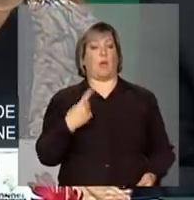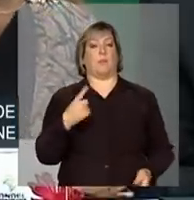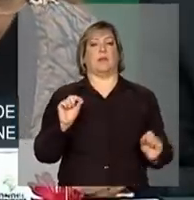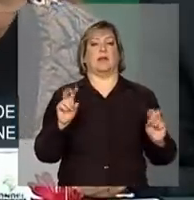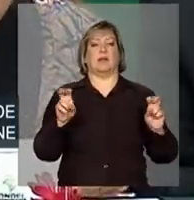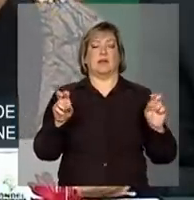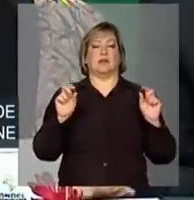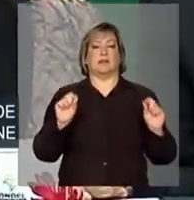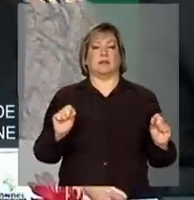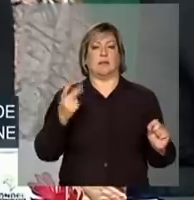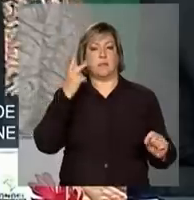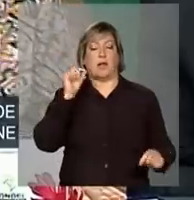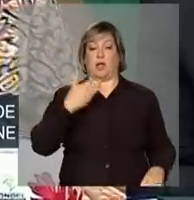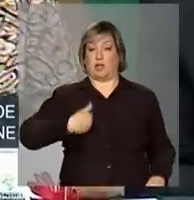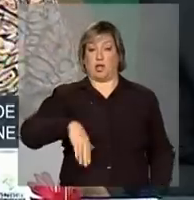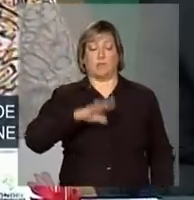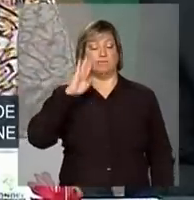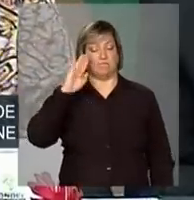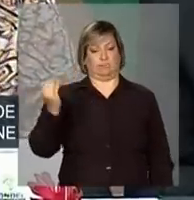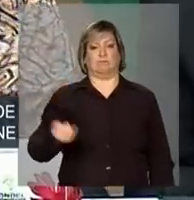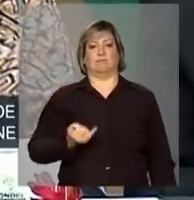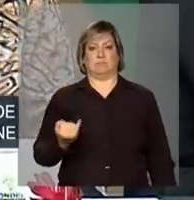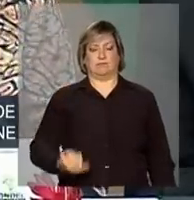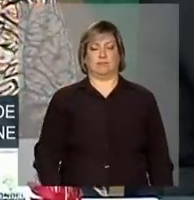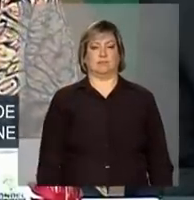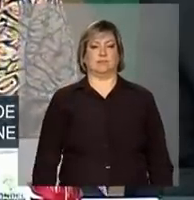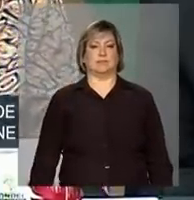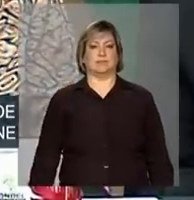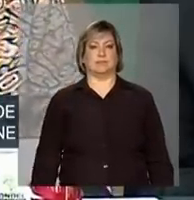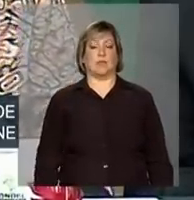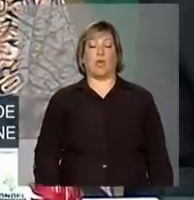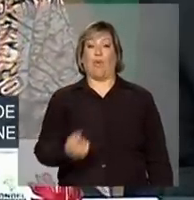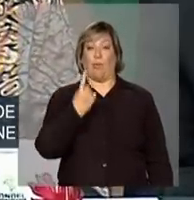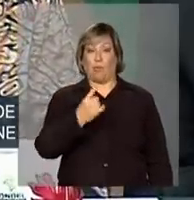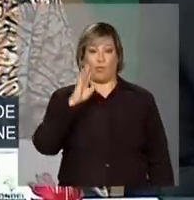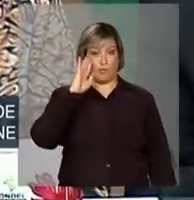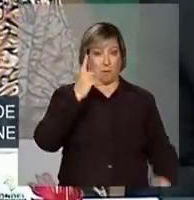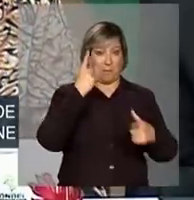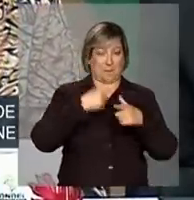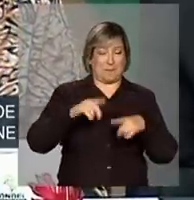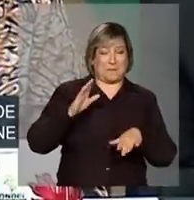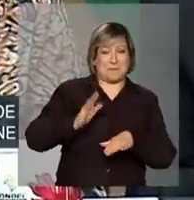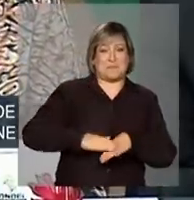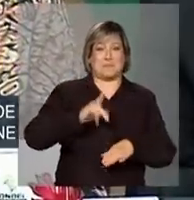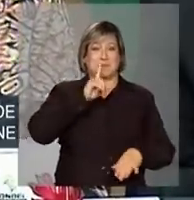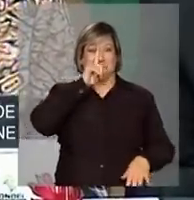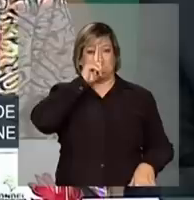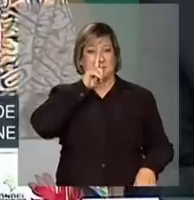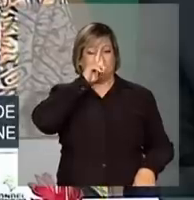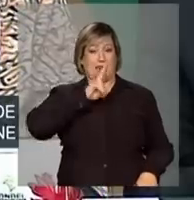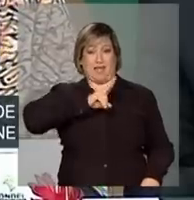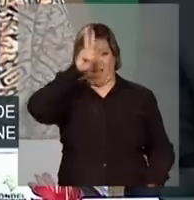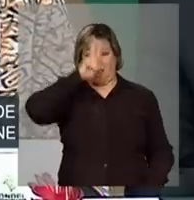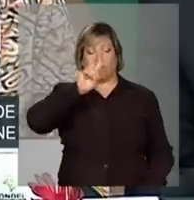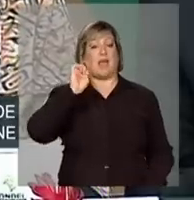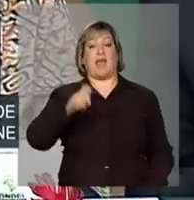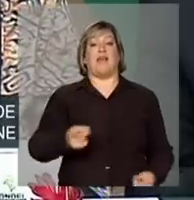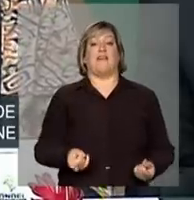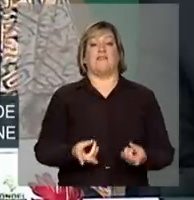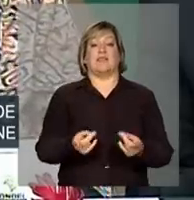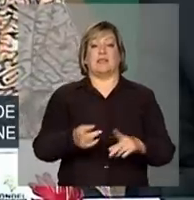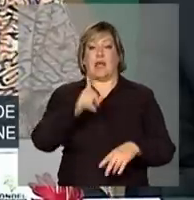para nós fundamental. Um dos problemas mais graves é a venda de milho.